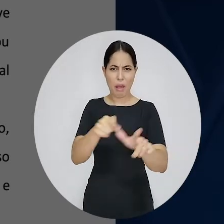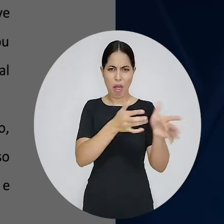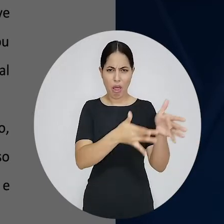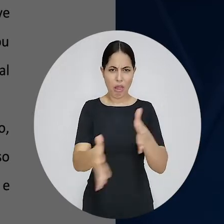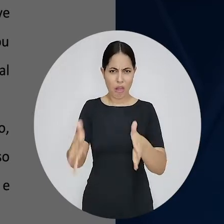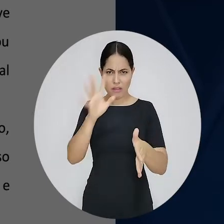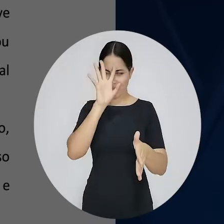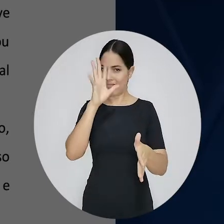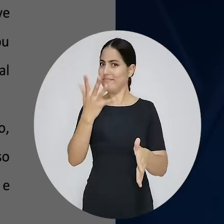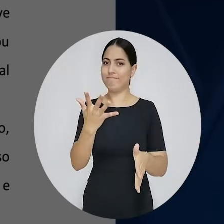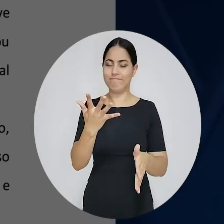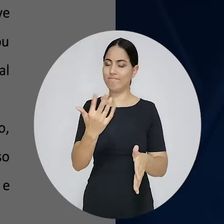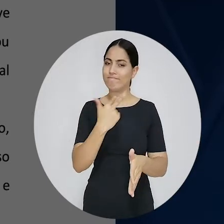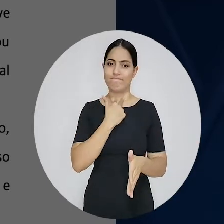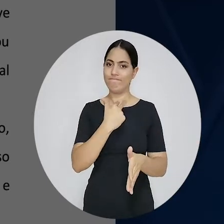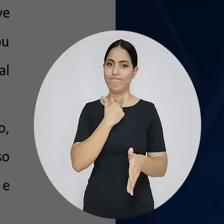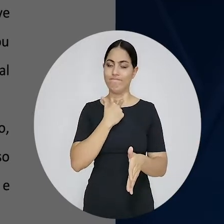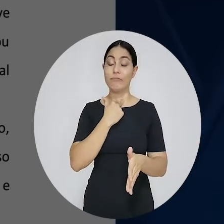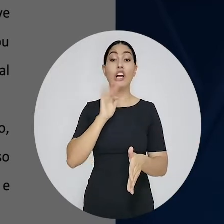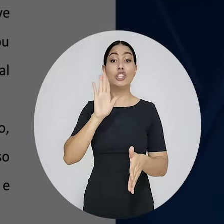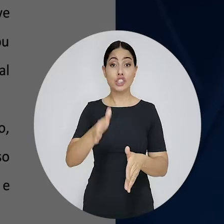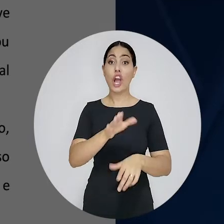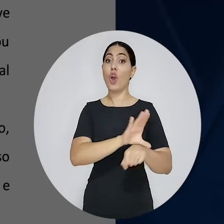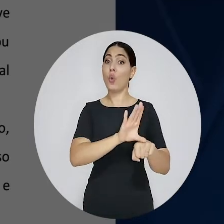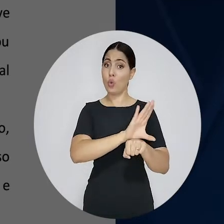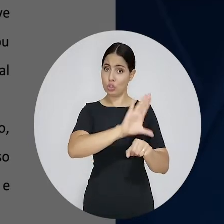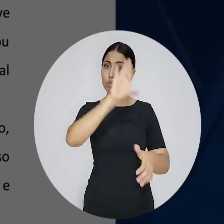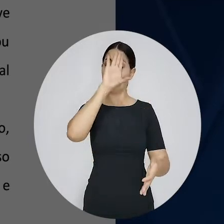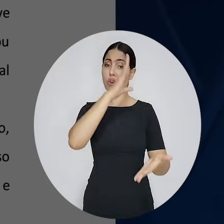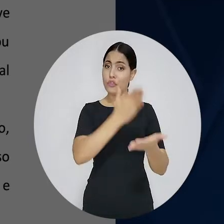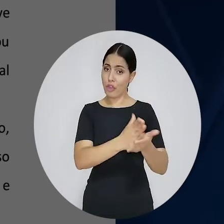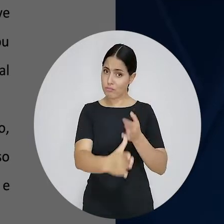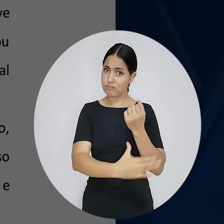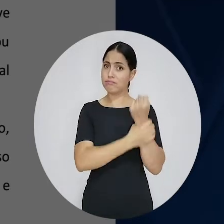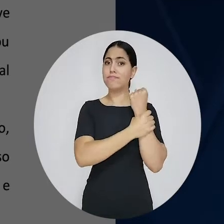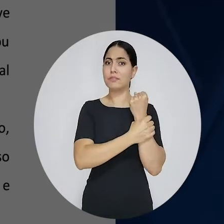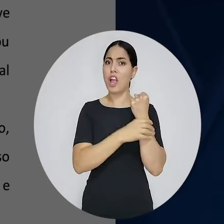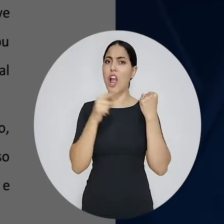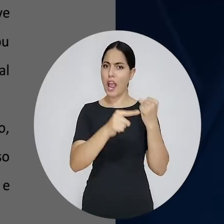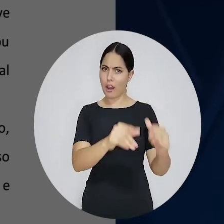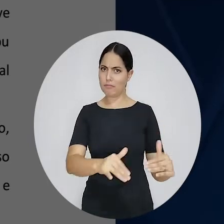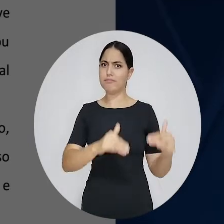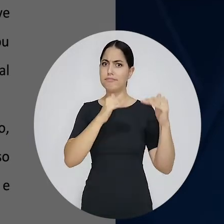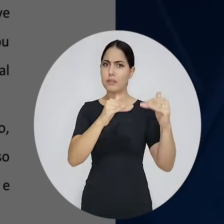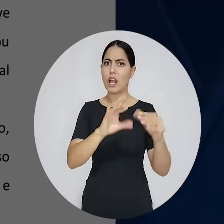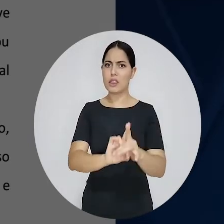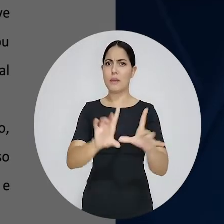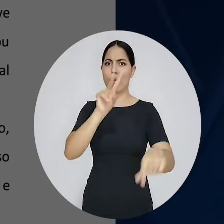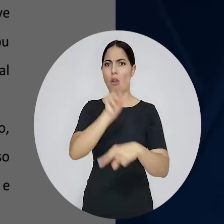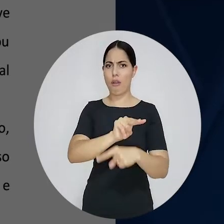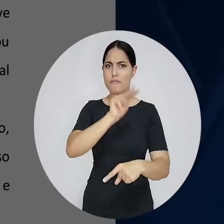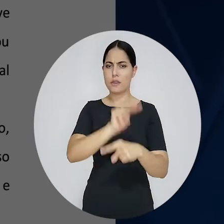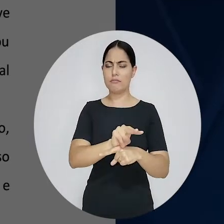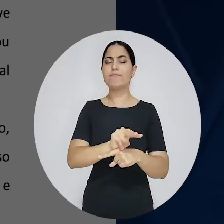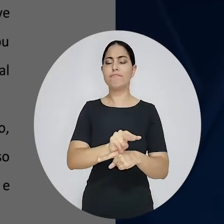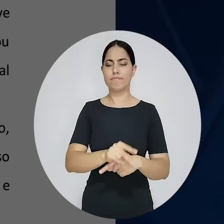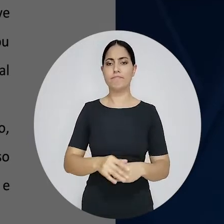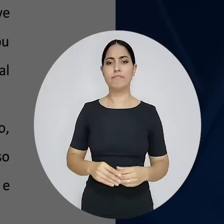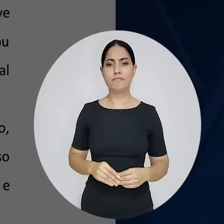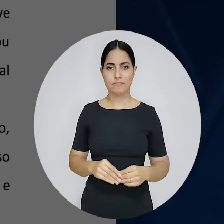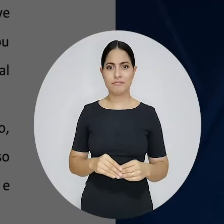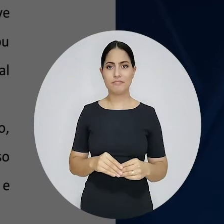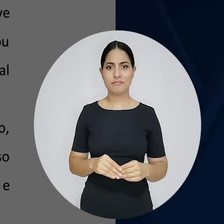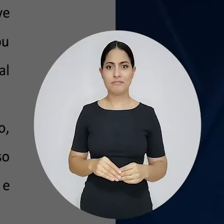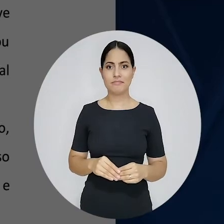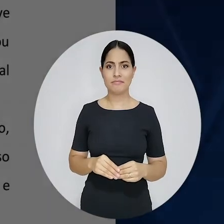eleitoral. Tal missão já está confiada à Constituição, guardiã maior da democracia.